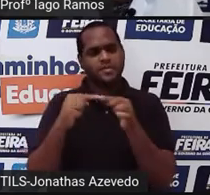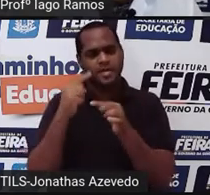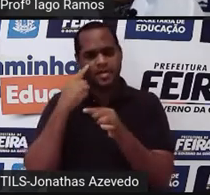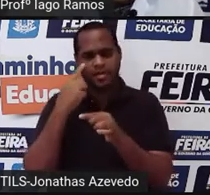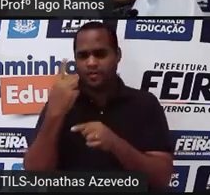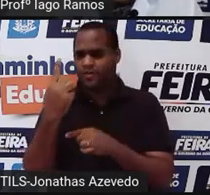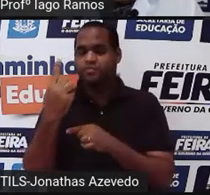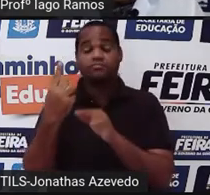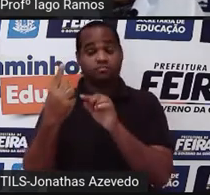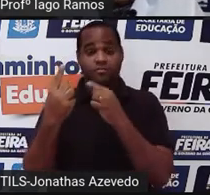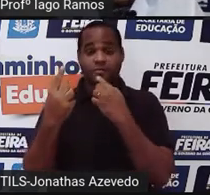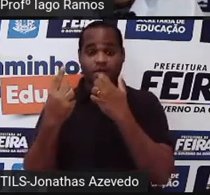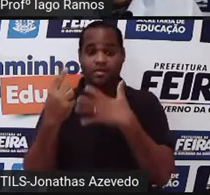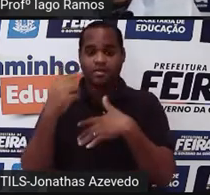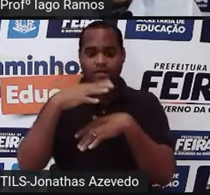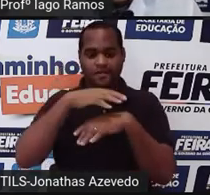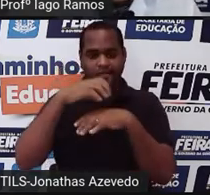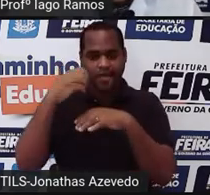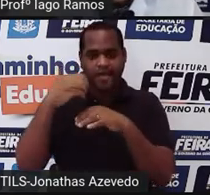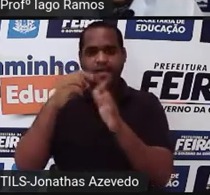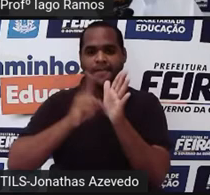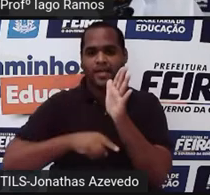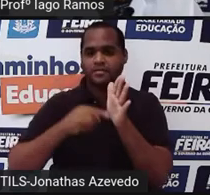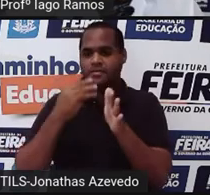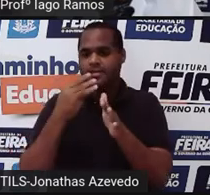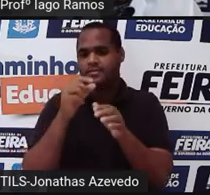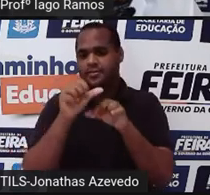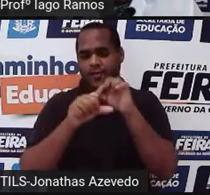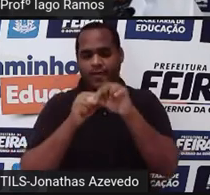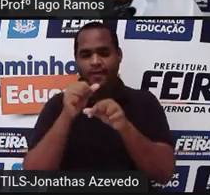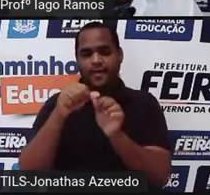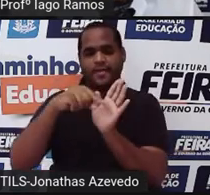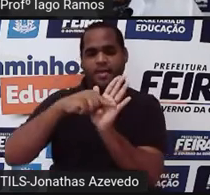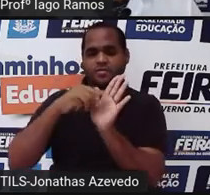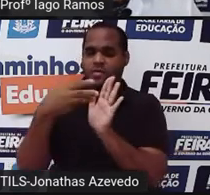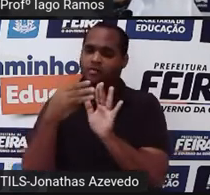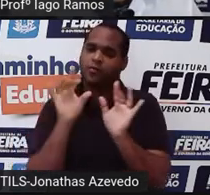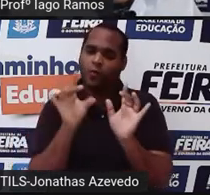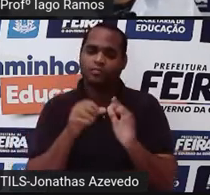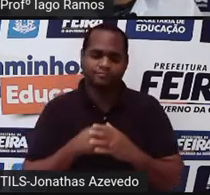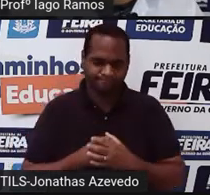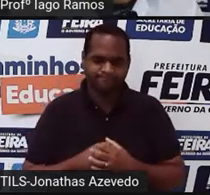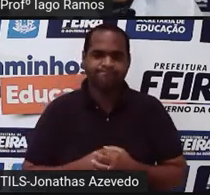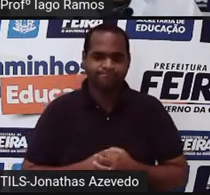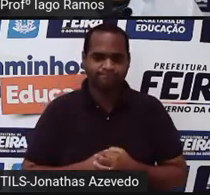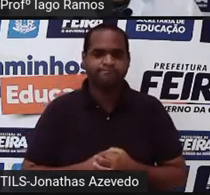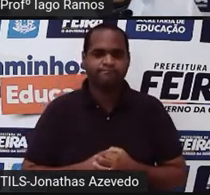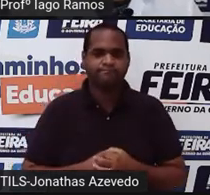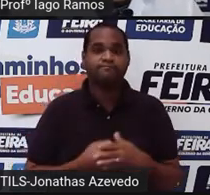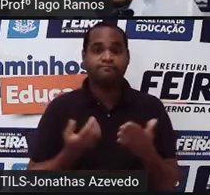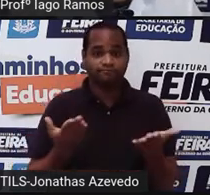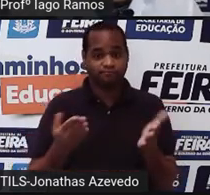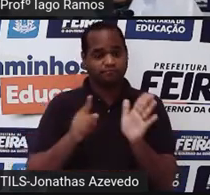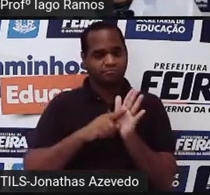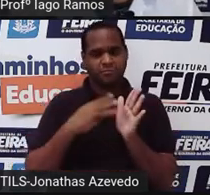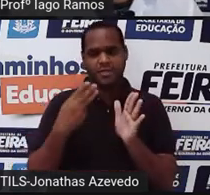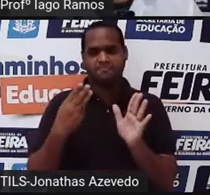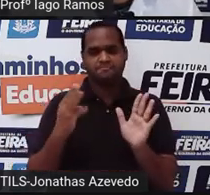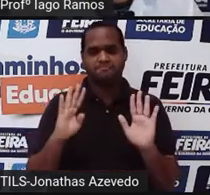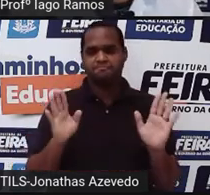de cima está dizendo. Pega esse menos três embaixo e escreva ele uma vez, tá bom? Então, menos três.